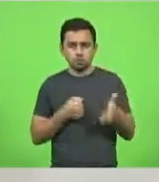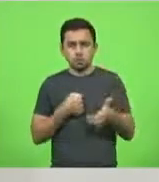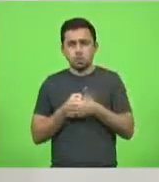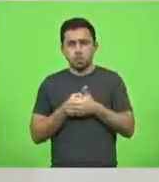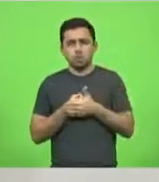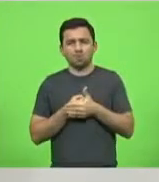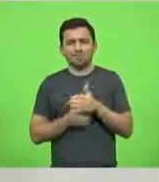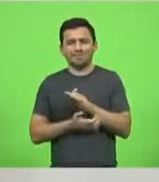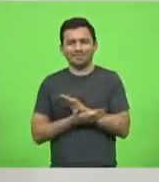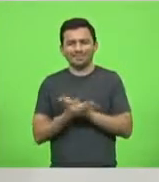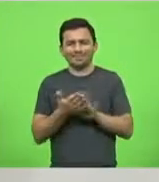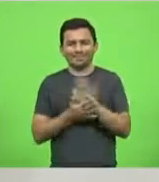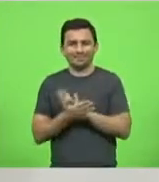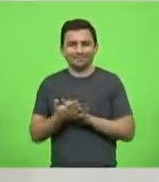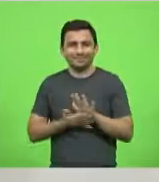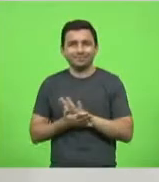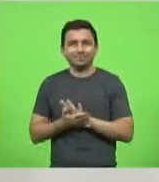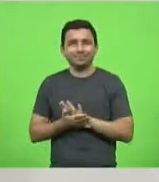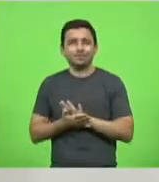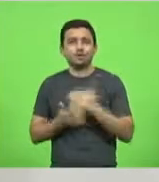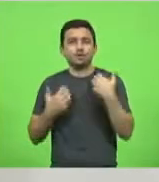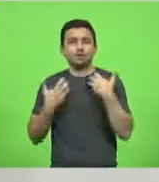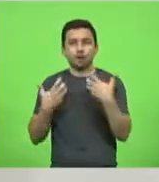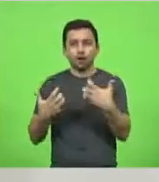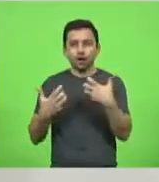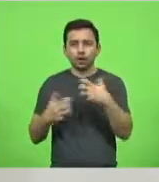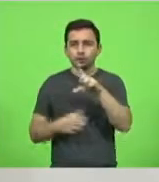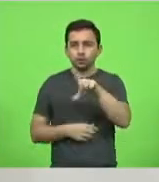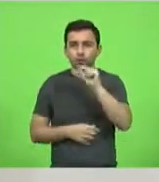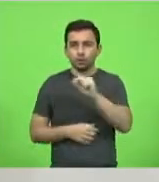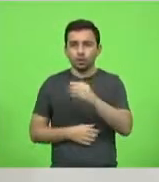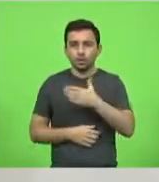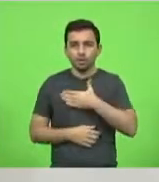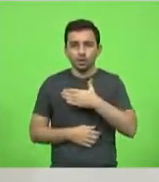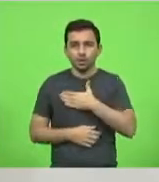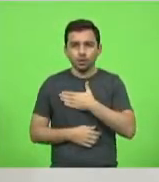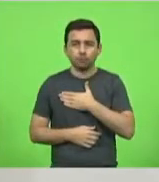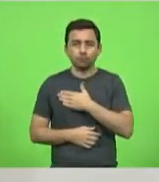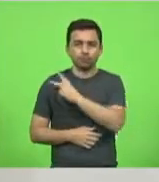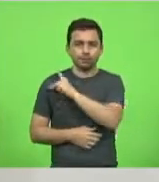ninguém. Foi para eleger o meu presidente e logrei êxito.